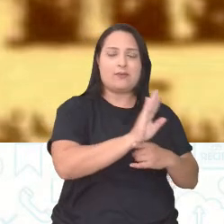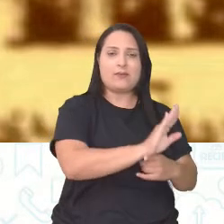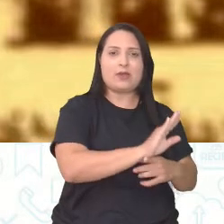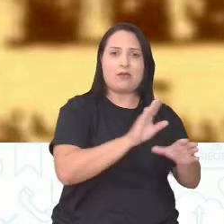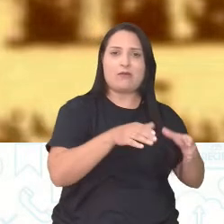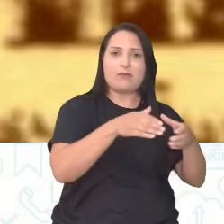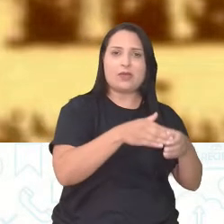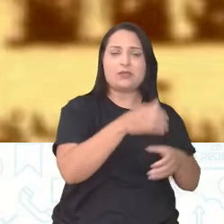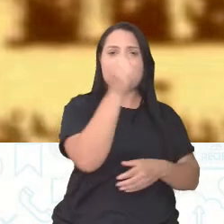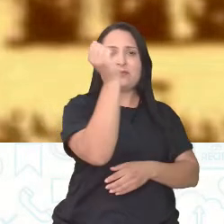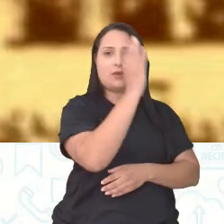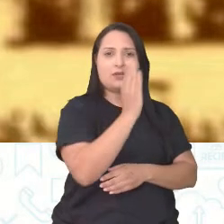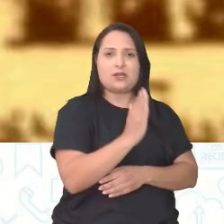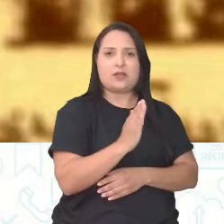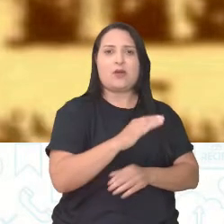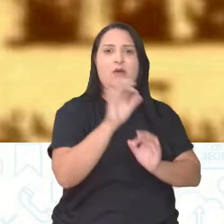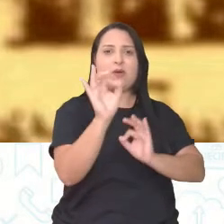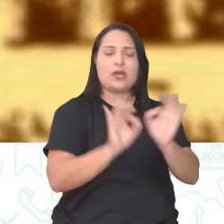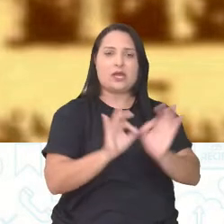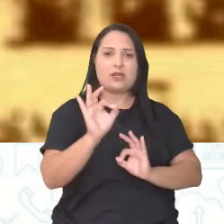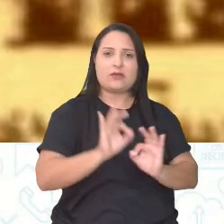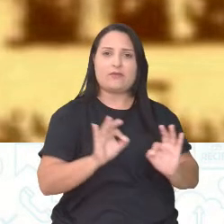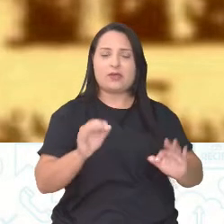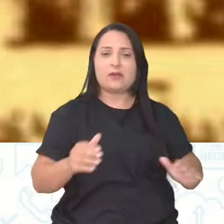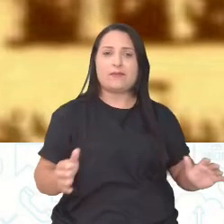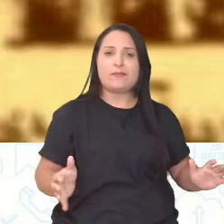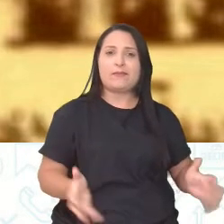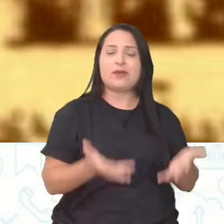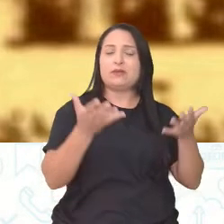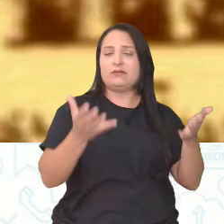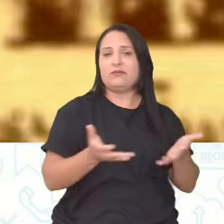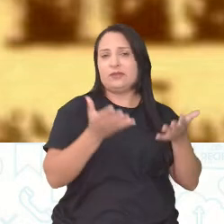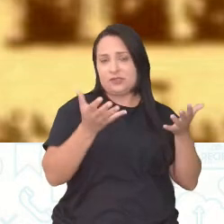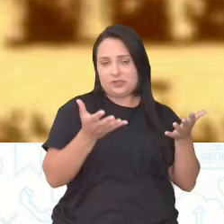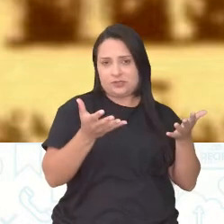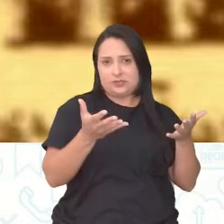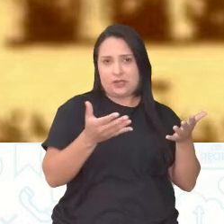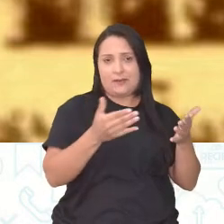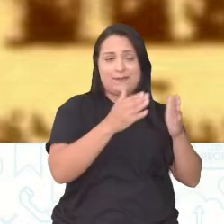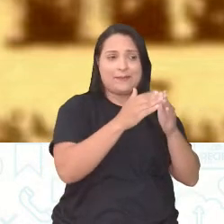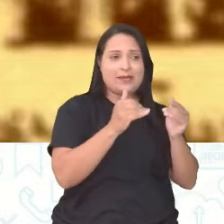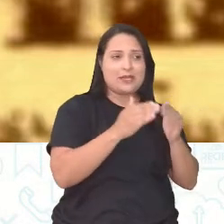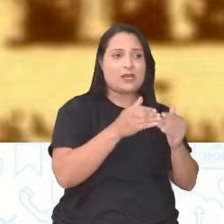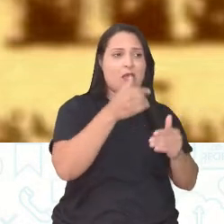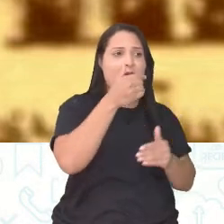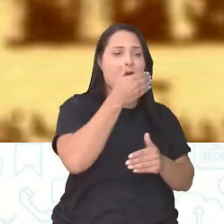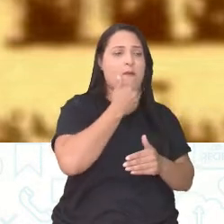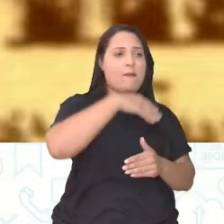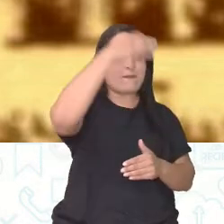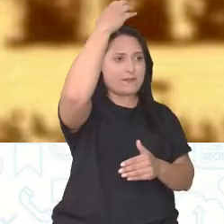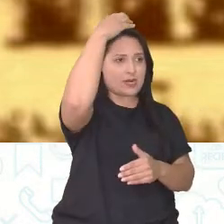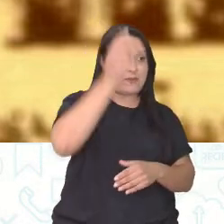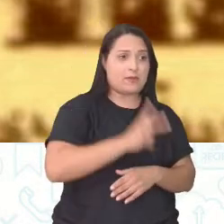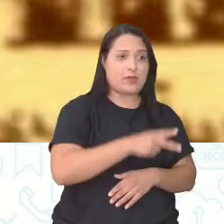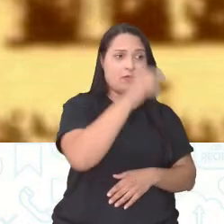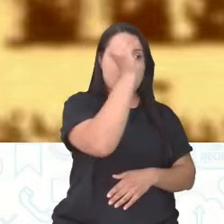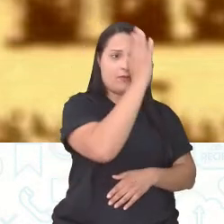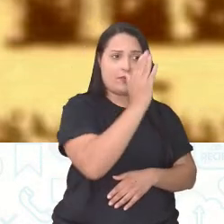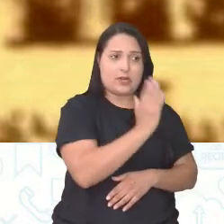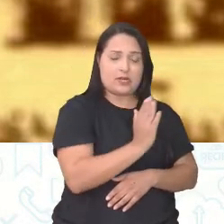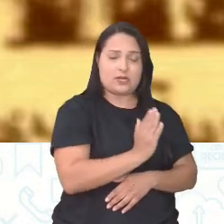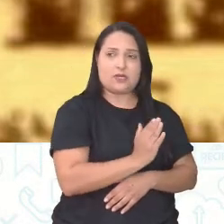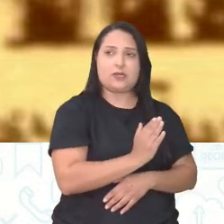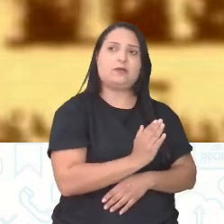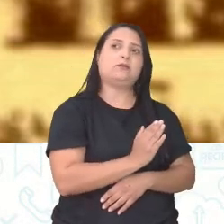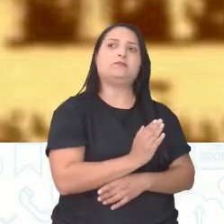a gente estava falando anteriormente, organizaram um manifesto pedindo ao príncipe que ficasse no Brasil. E esse pedido,